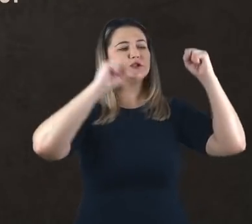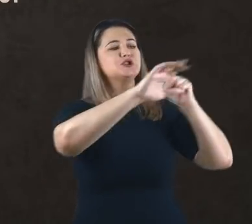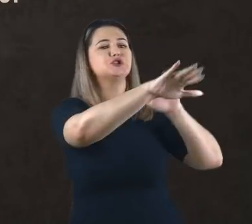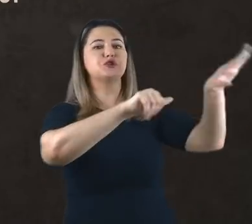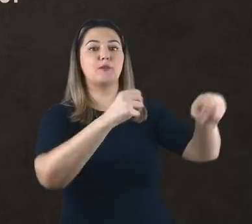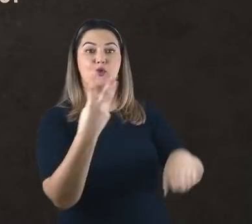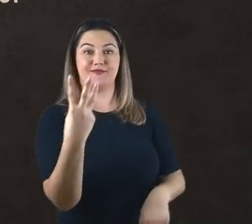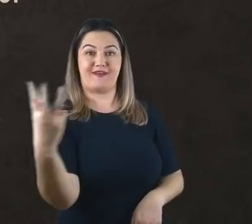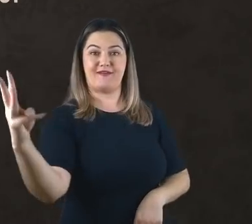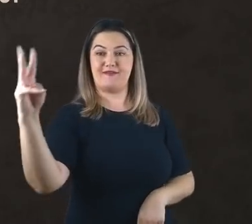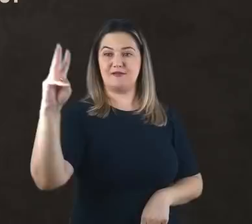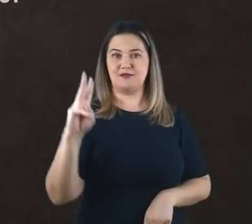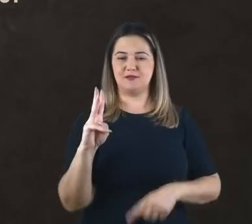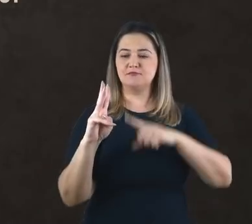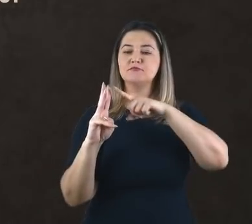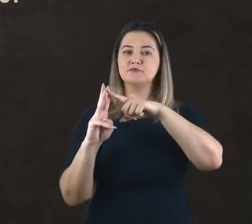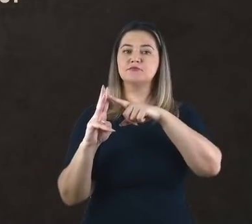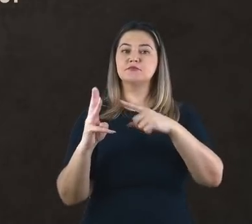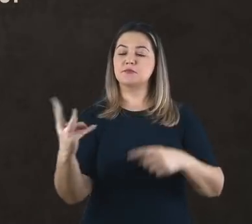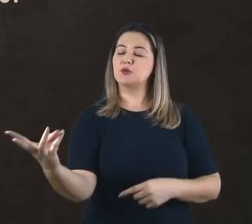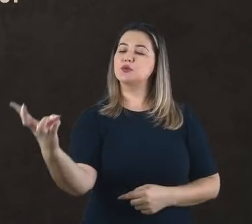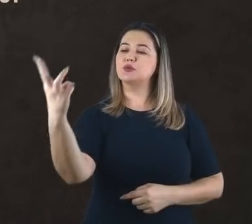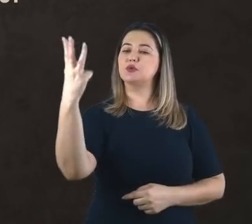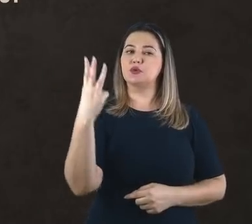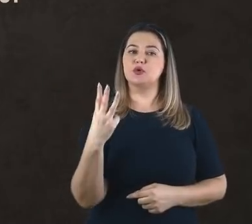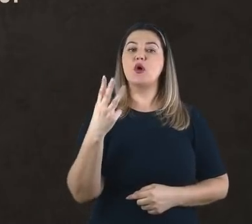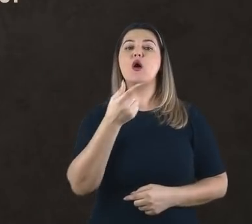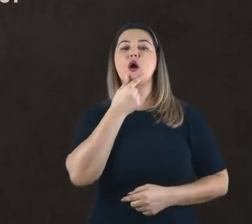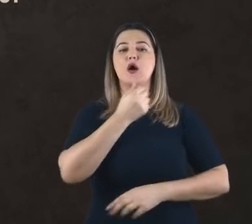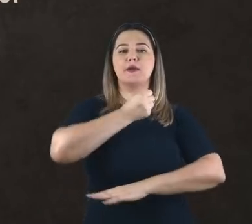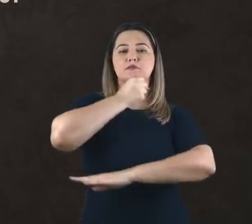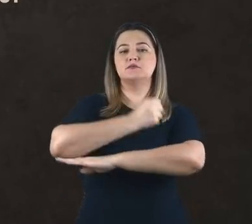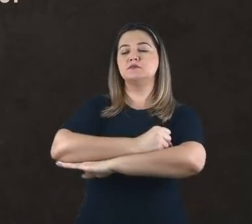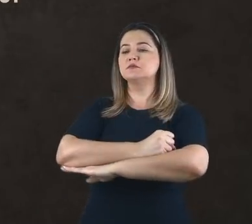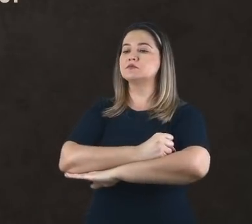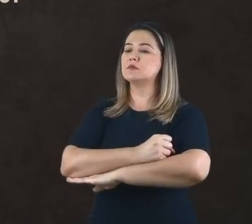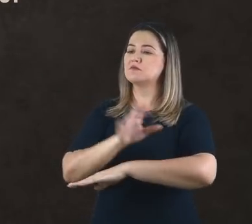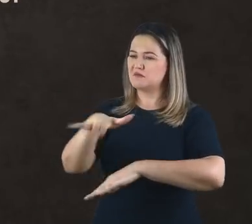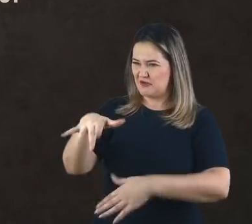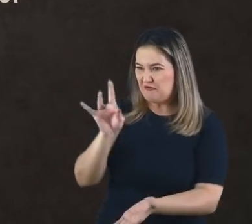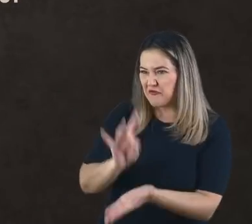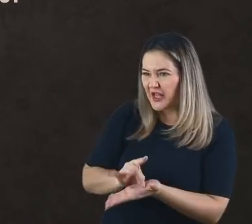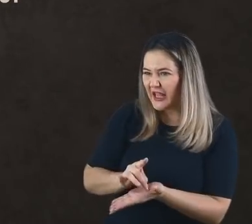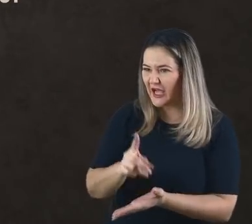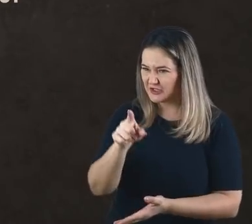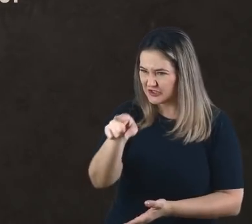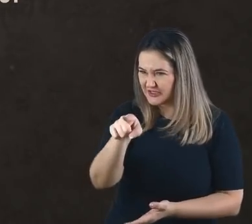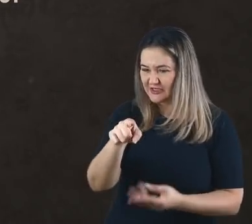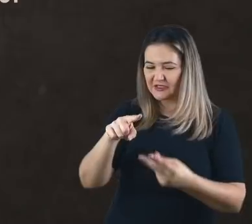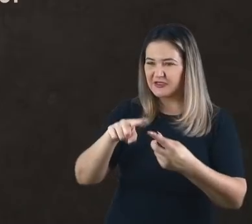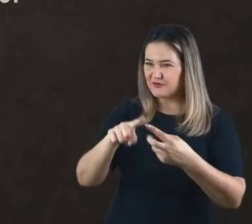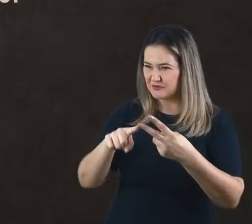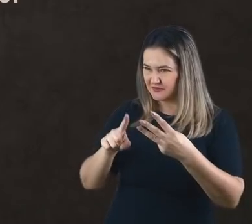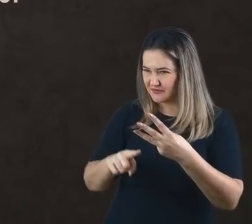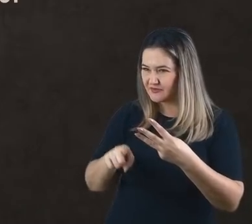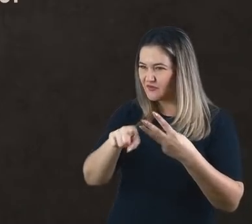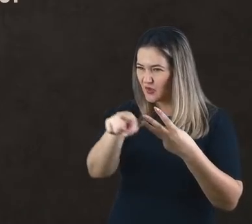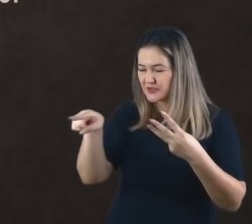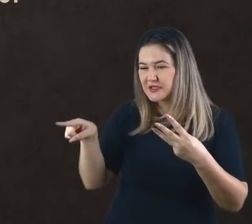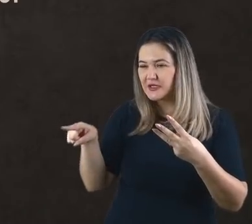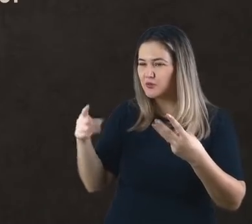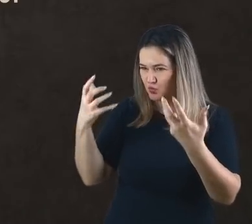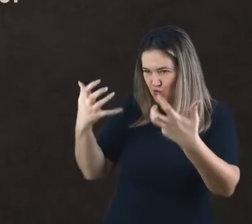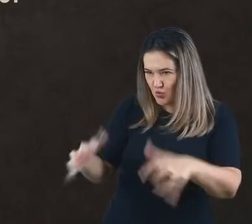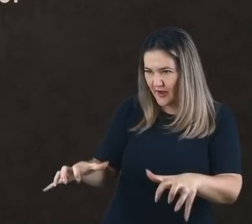Abednego e assim que eles foram conduzidos à presença do rei, Nabucodonosor lhes disse É verdade, Sadraque, Mesaque e Abednego,